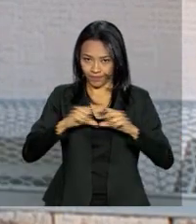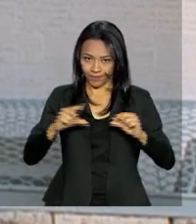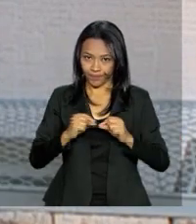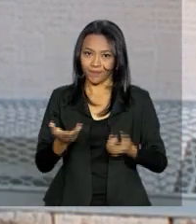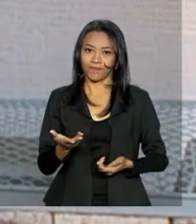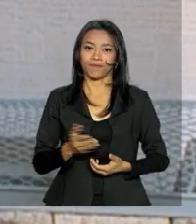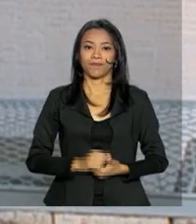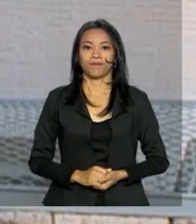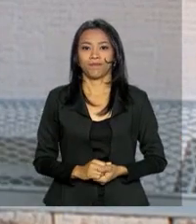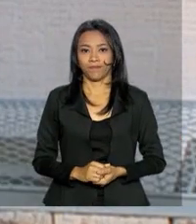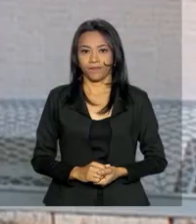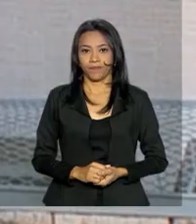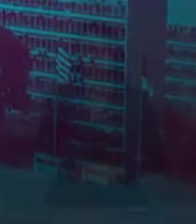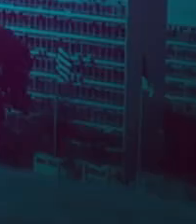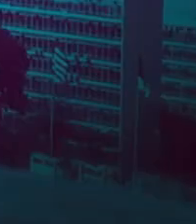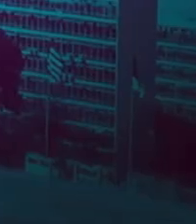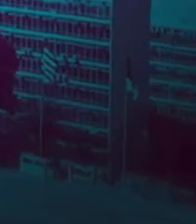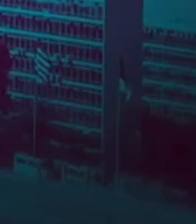Márcia Fernandes.